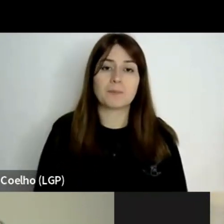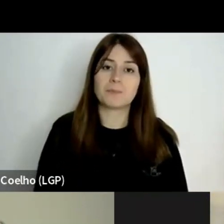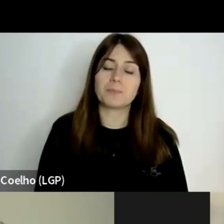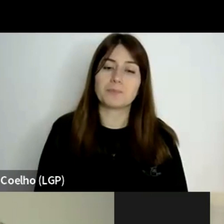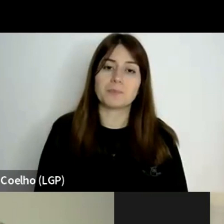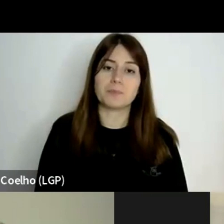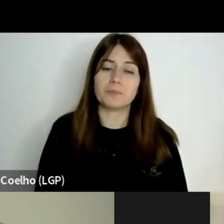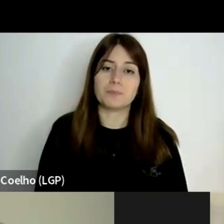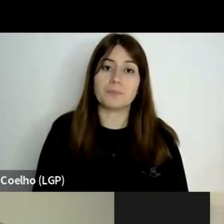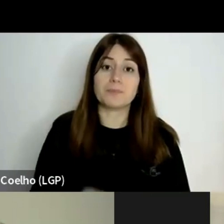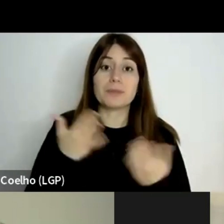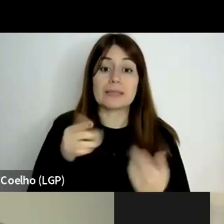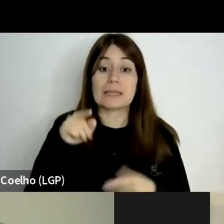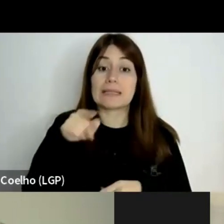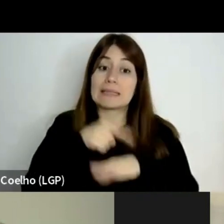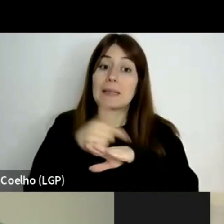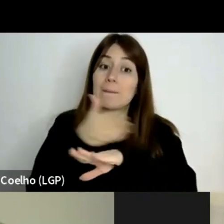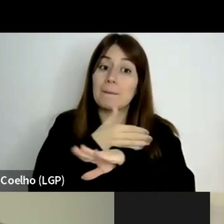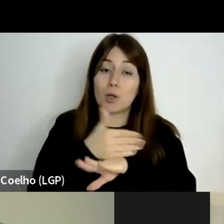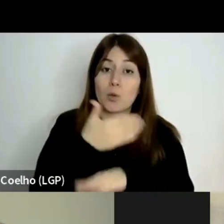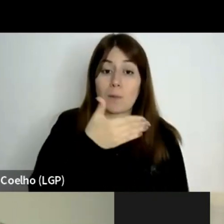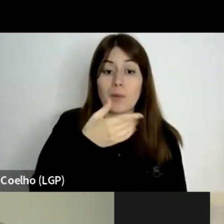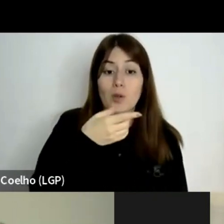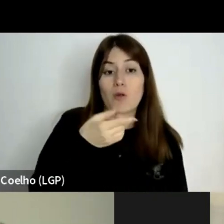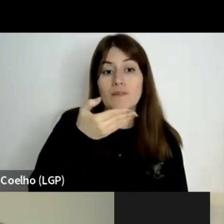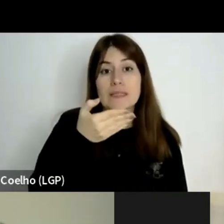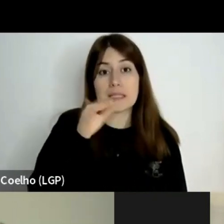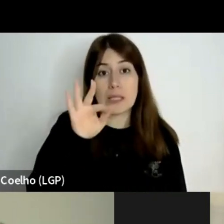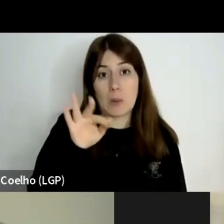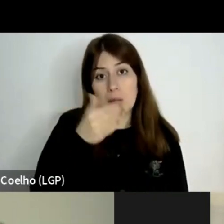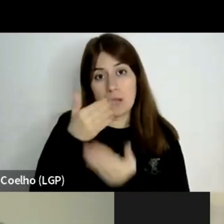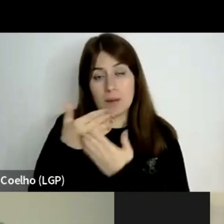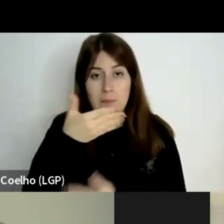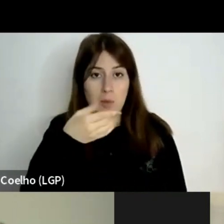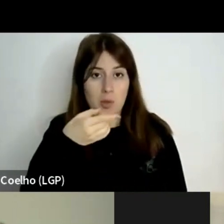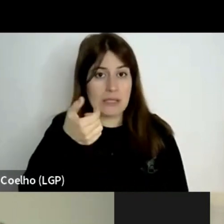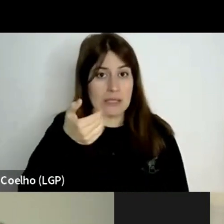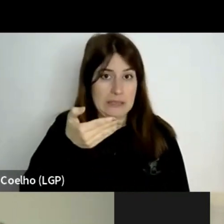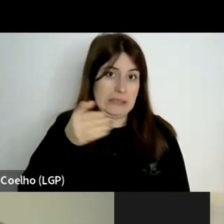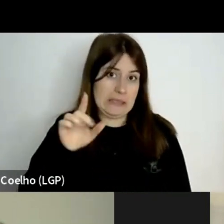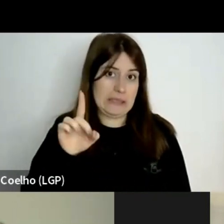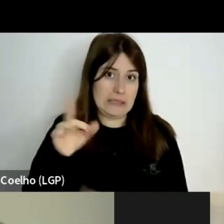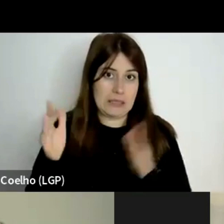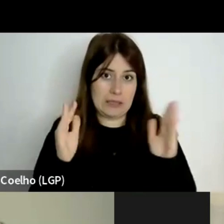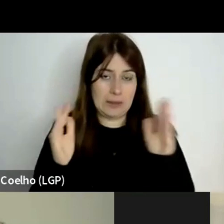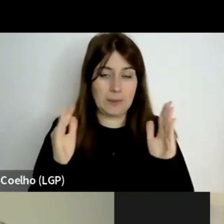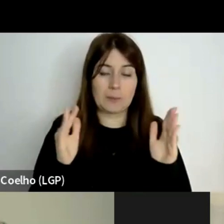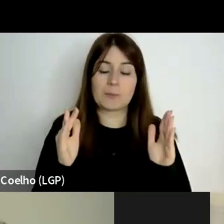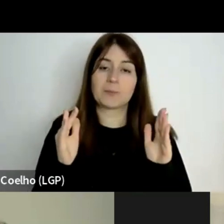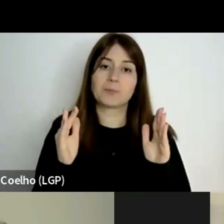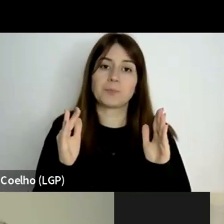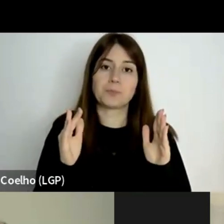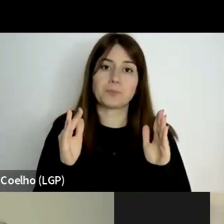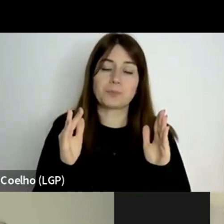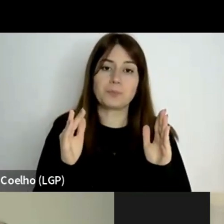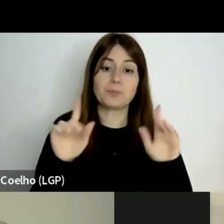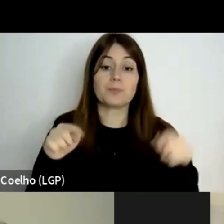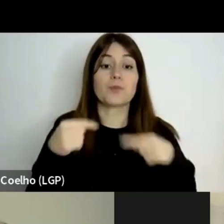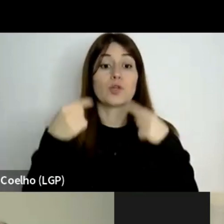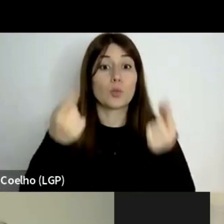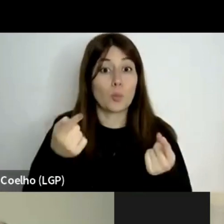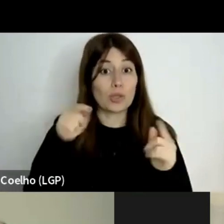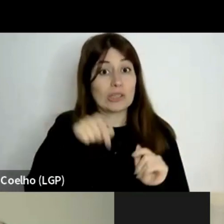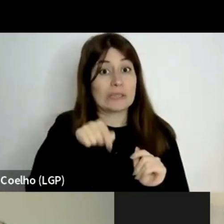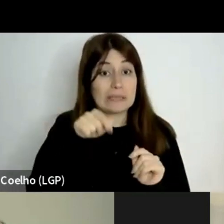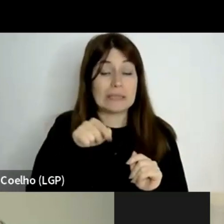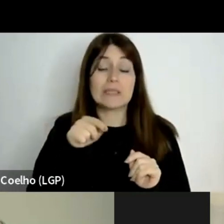-me neste período, 74, 76, e depois desse período, então, falar um pouco,